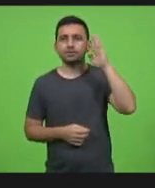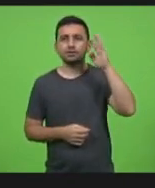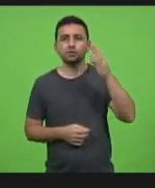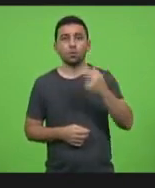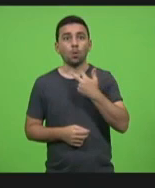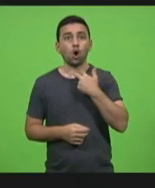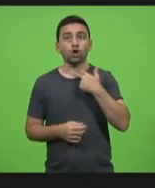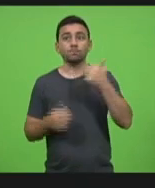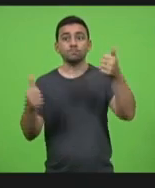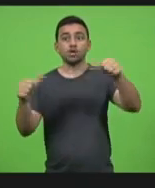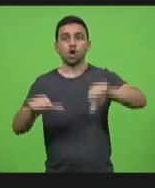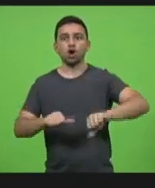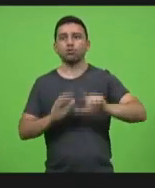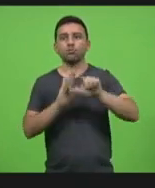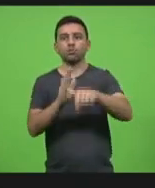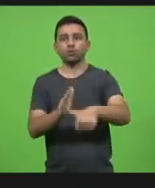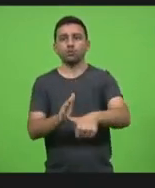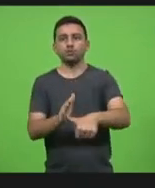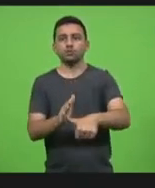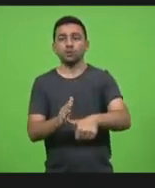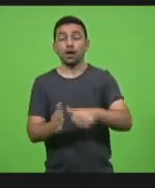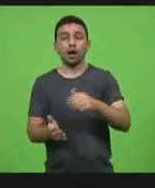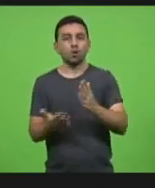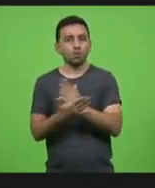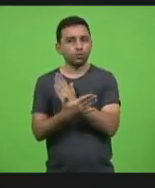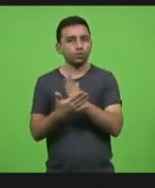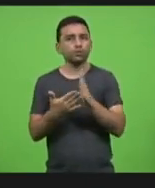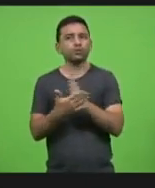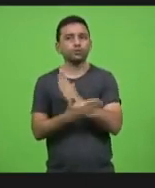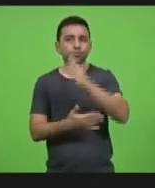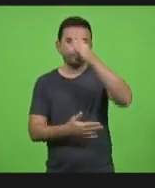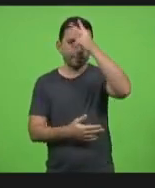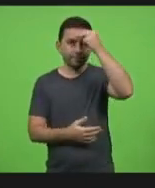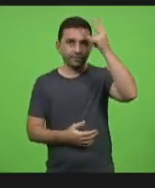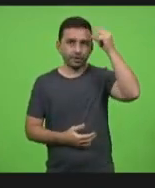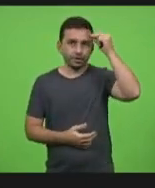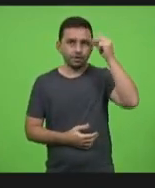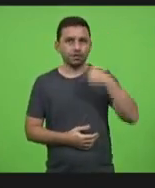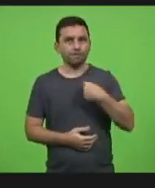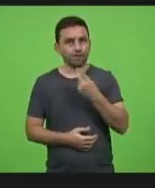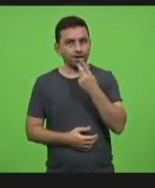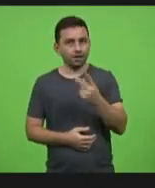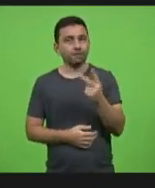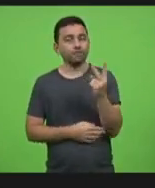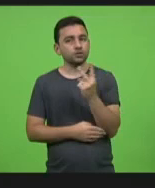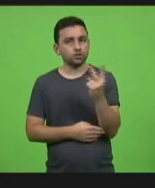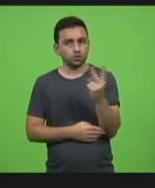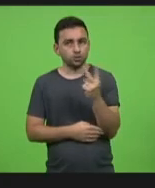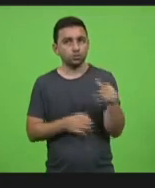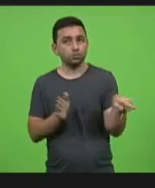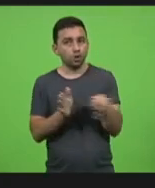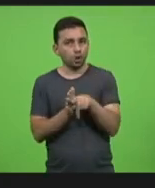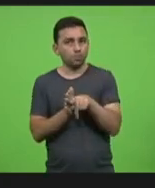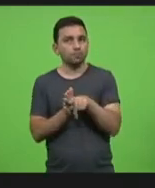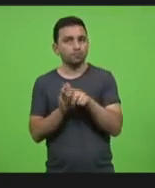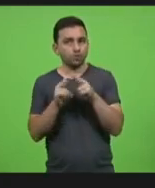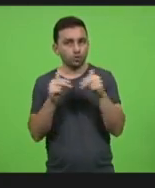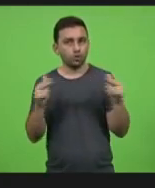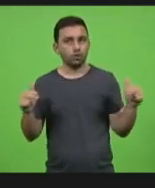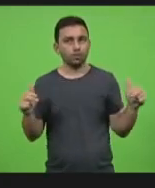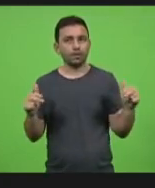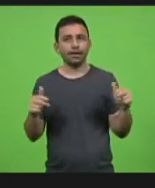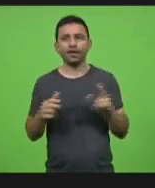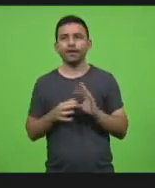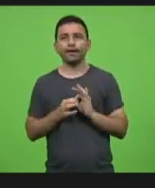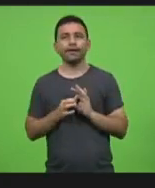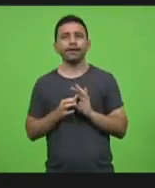negativo prefeitos estou falando aqui dos 22 da grande Florianópolis permitem